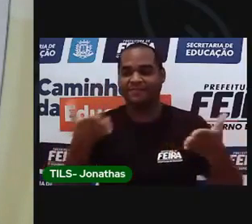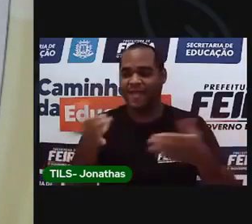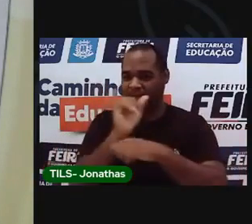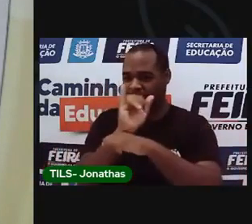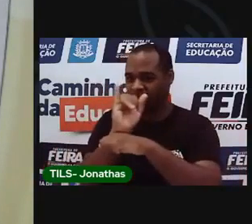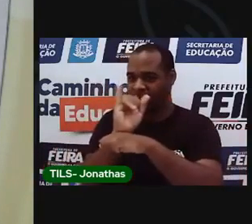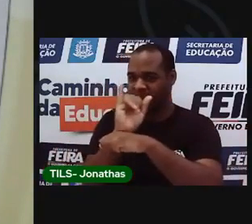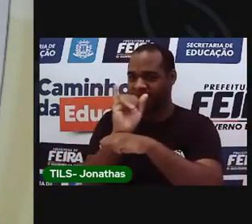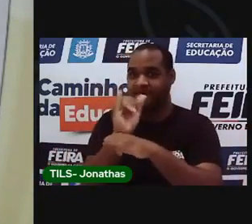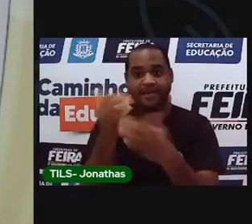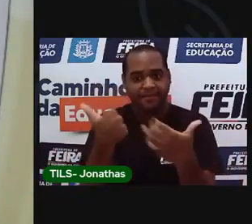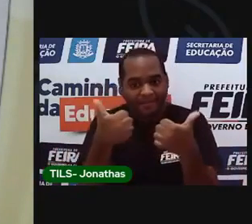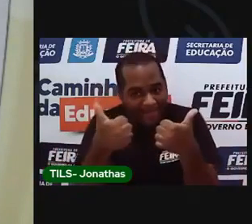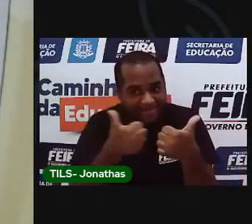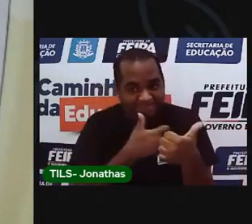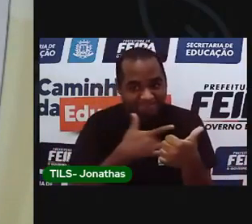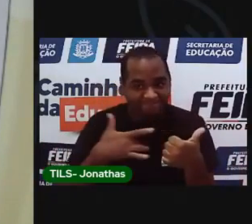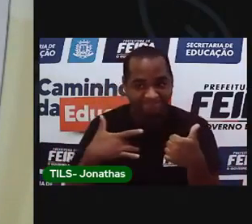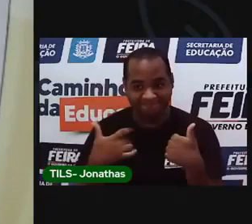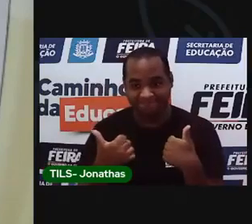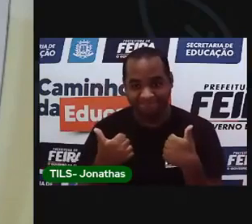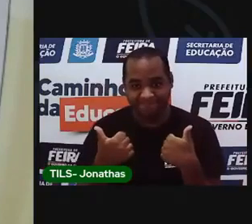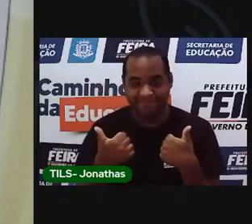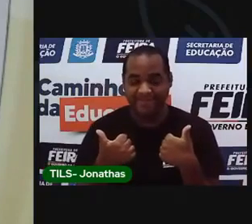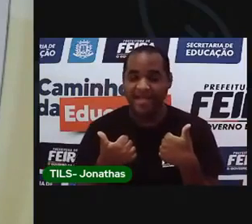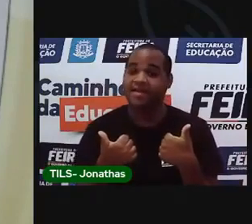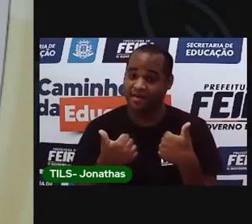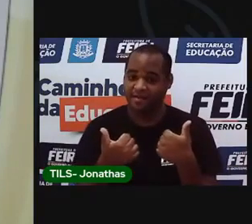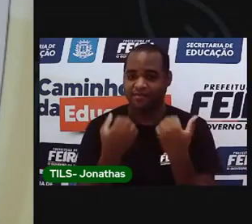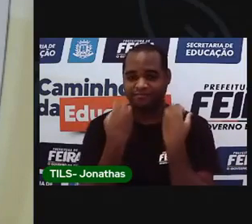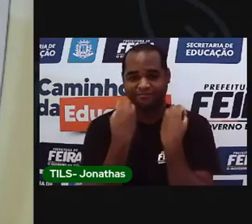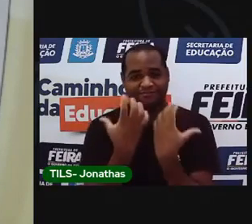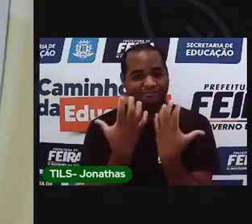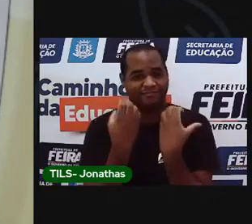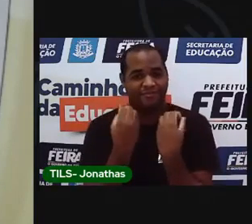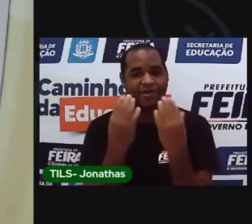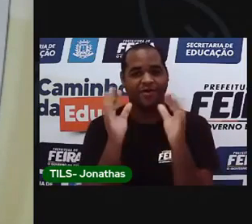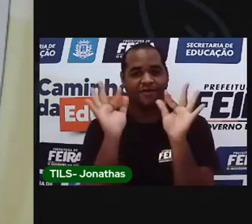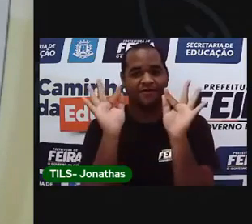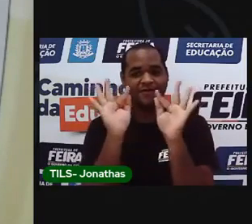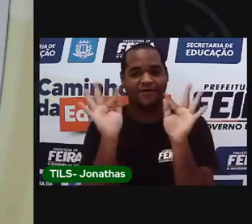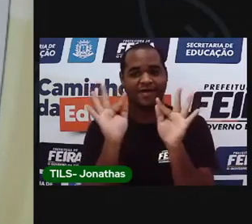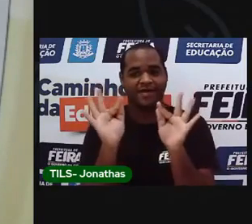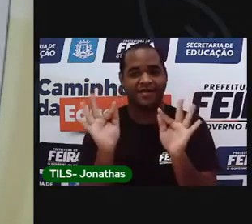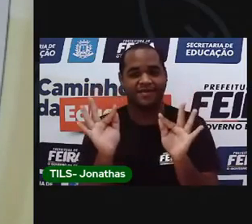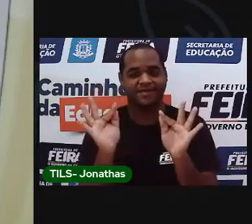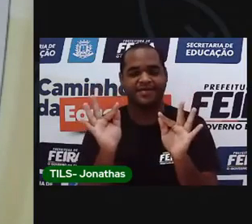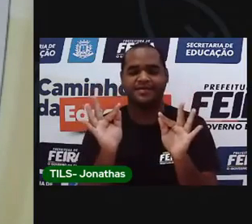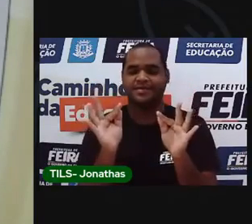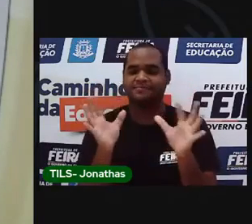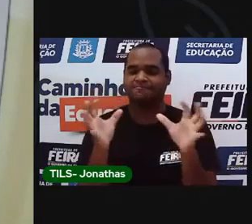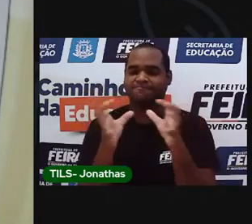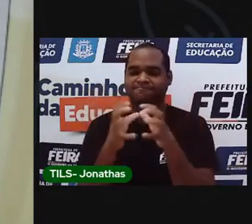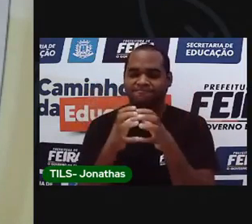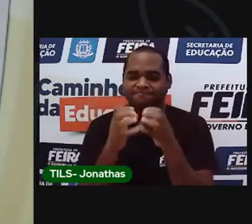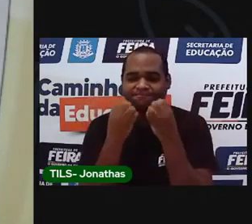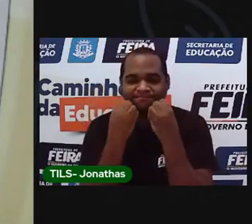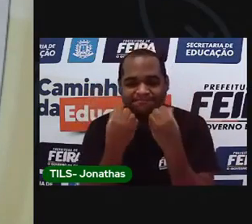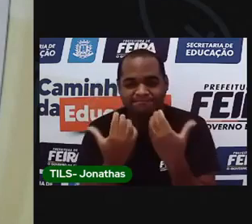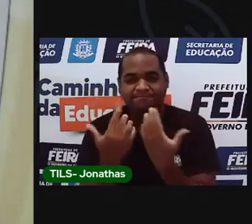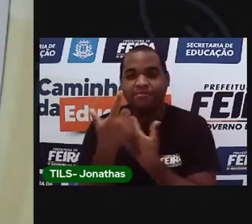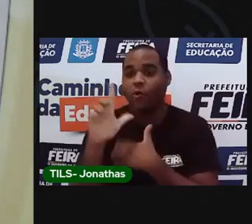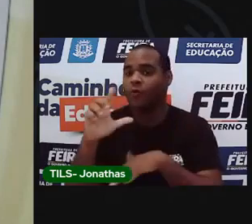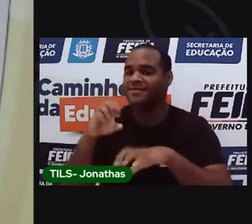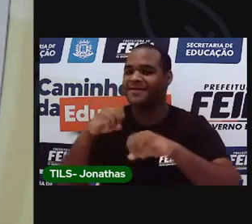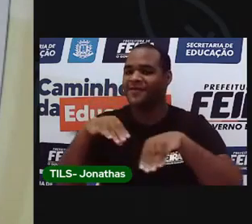Como vocês estão? Eu tô muito feliz da gente poder estar assim, em aula de